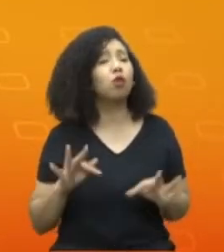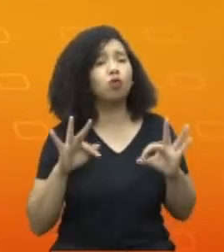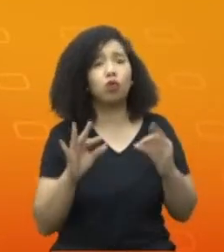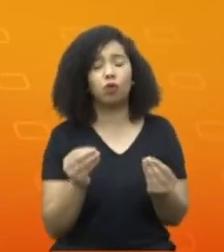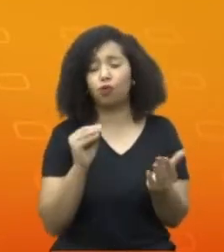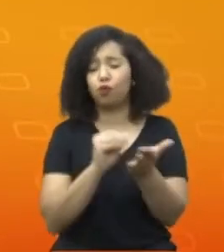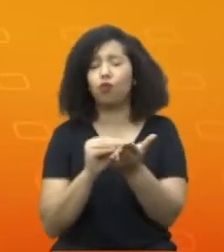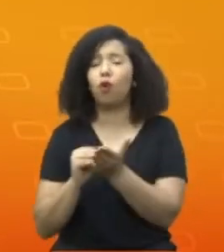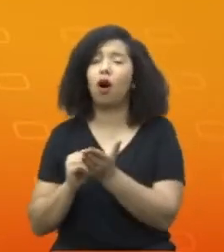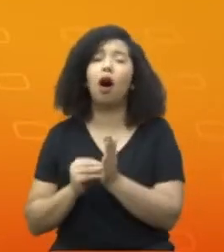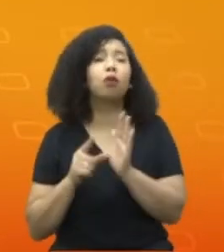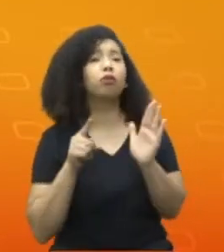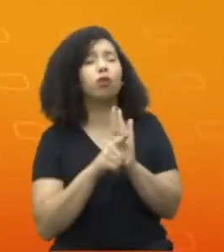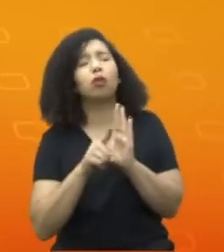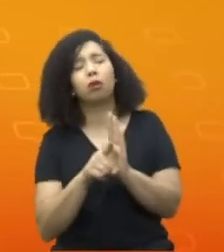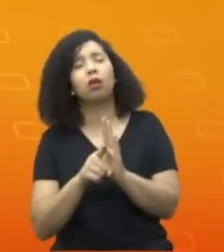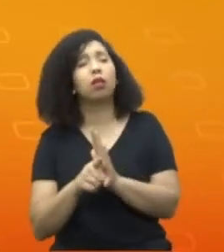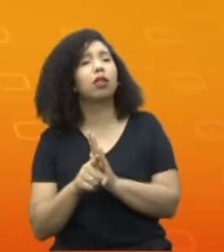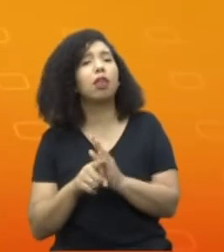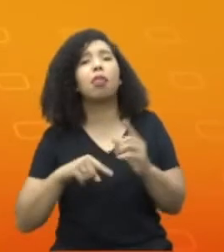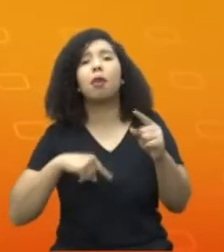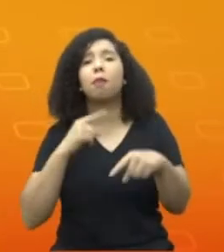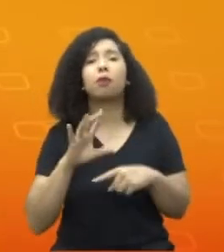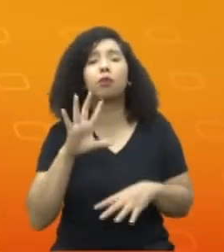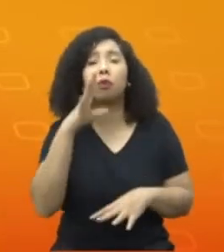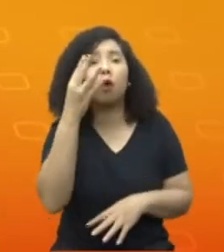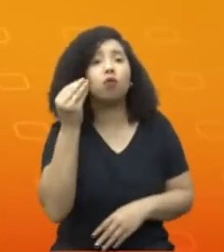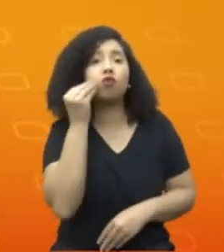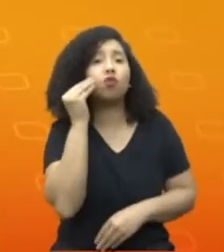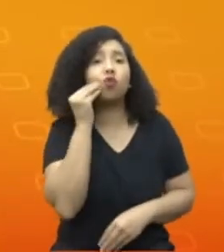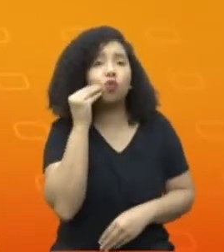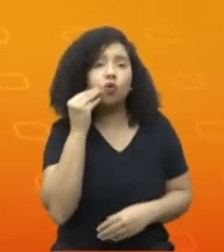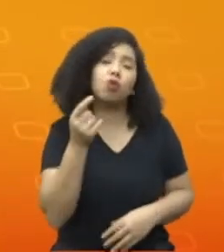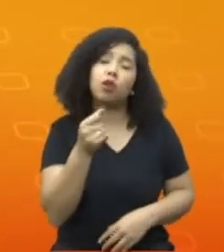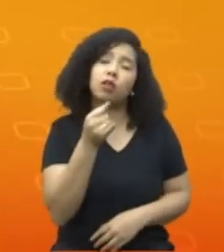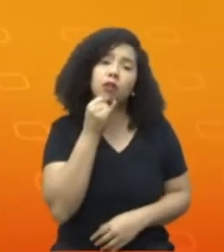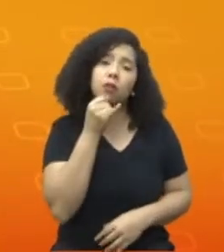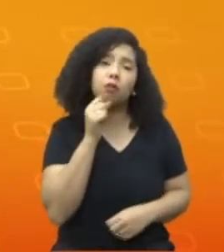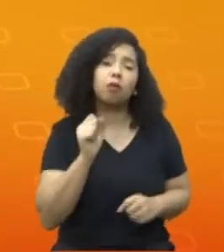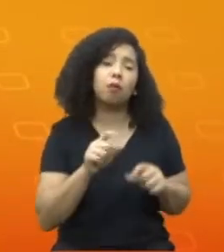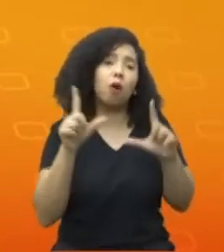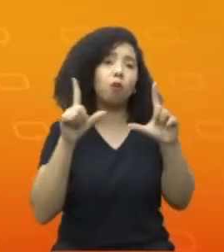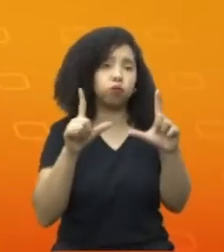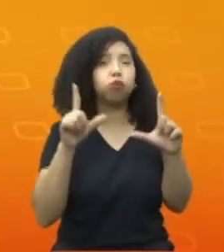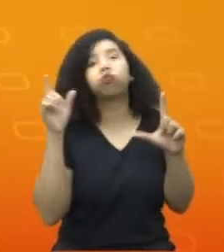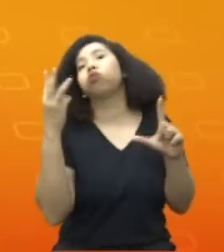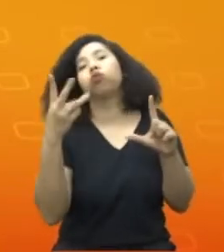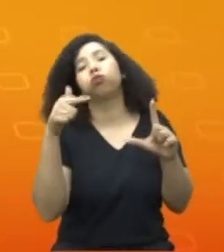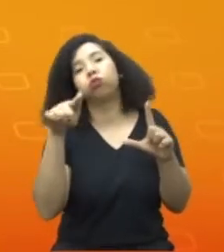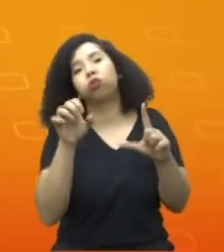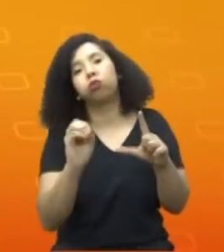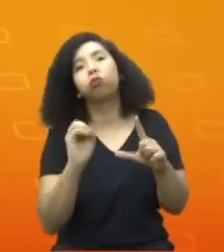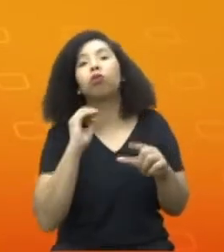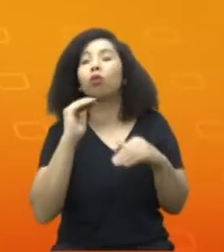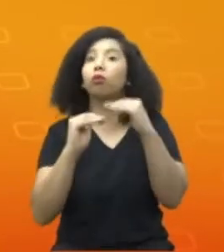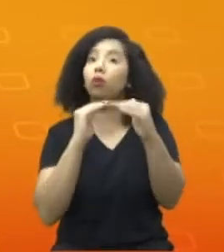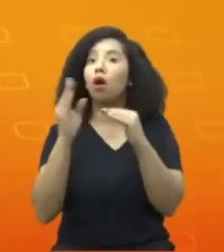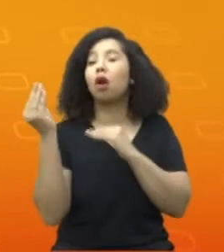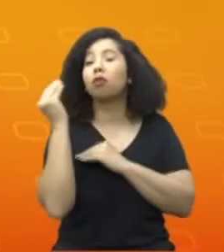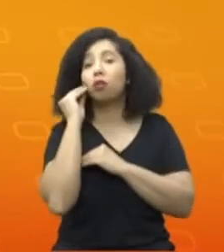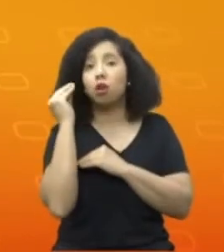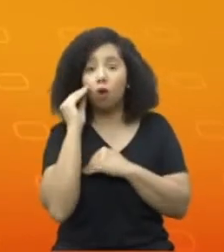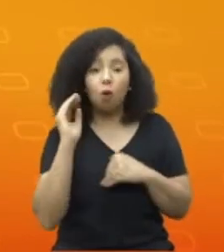perguntas que vão surgir quando esses testes da TV 3.0 forem evoluindo. Conforme os testes forem evoluindo,